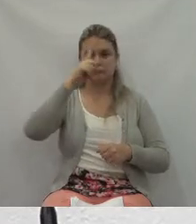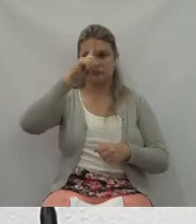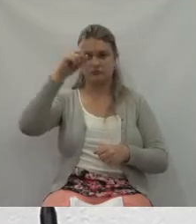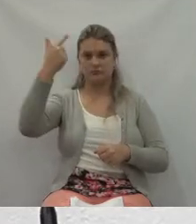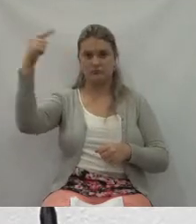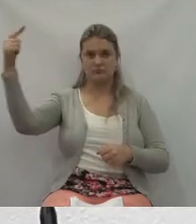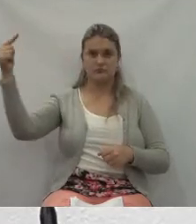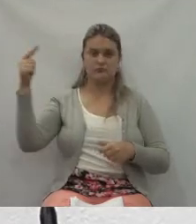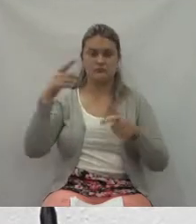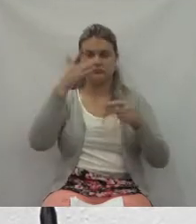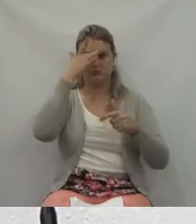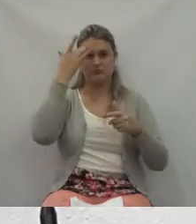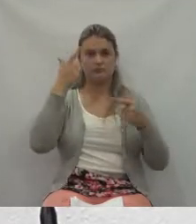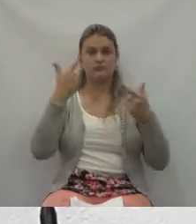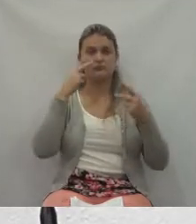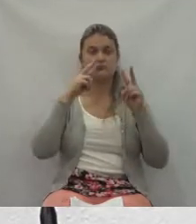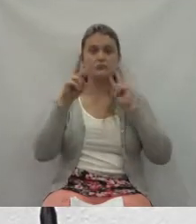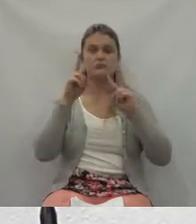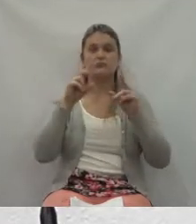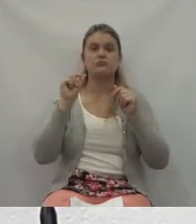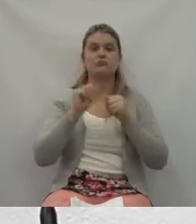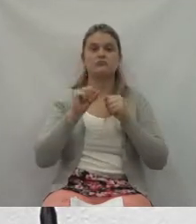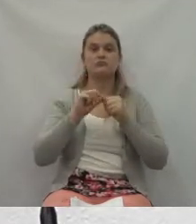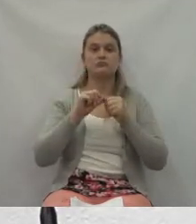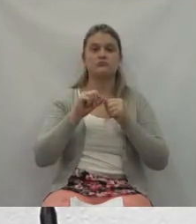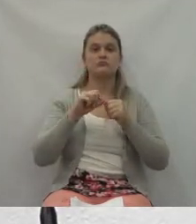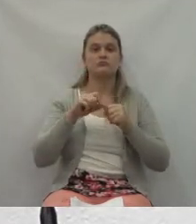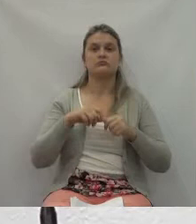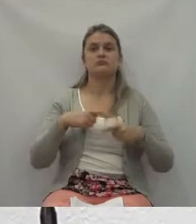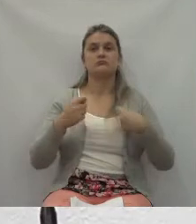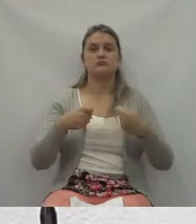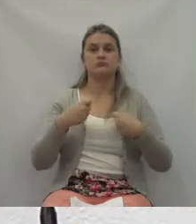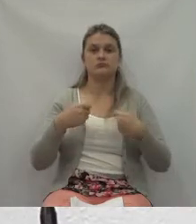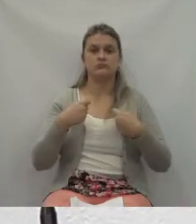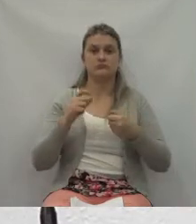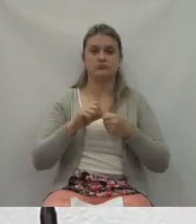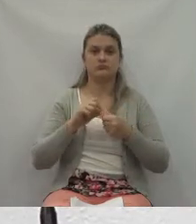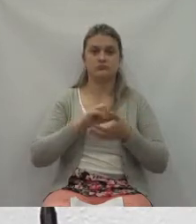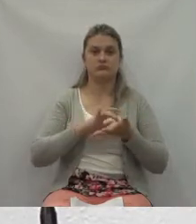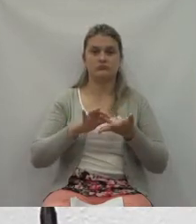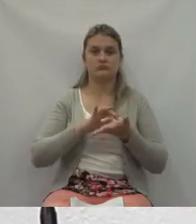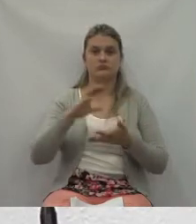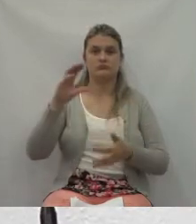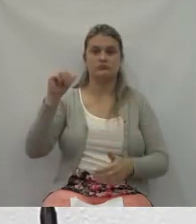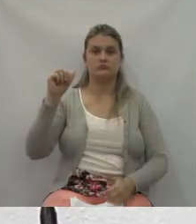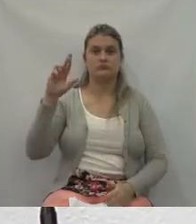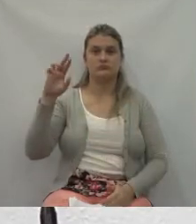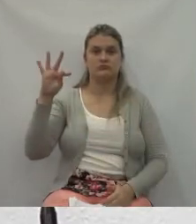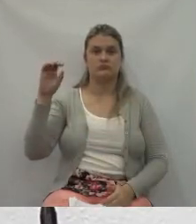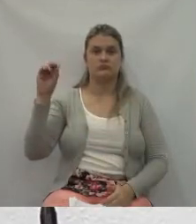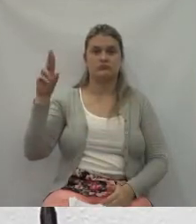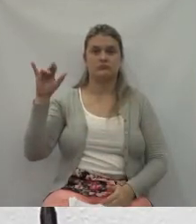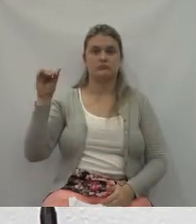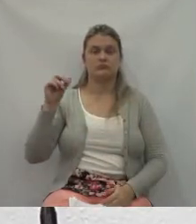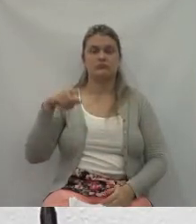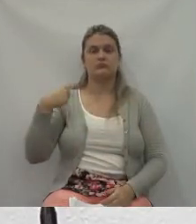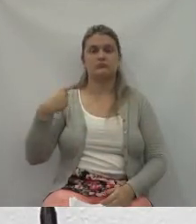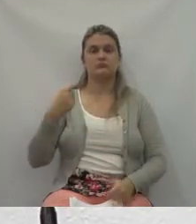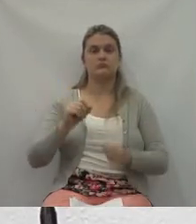para a gestora de atividades cartorárias e, por sua vez, conforme o caso,